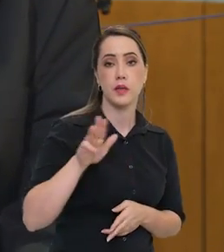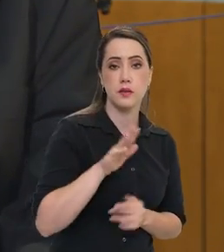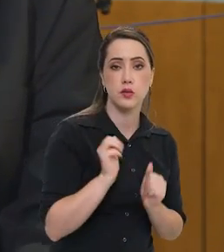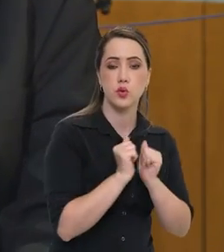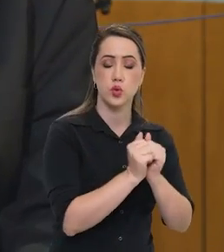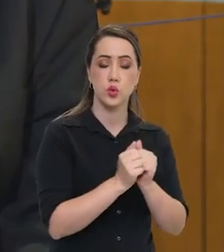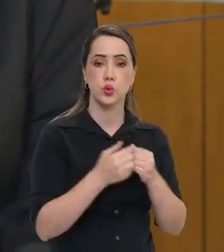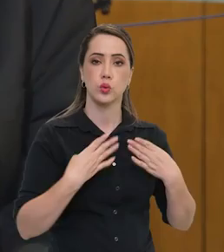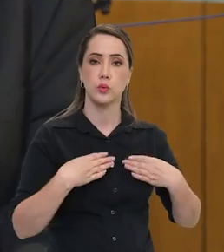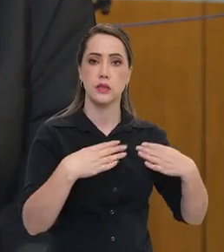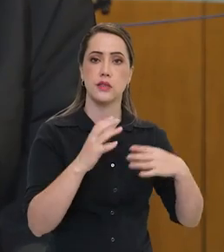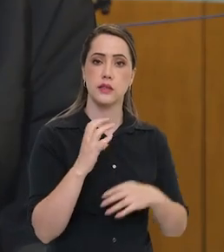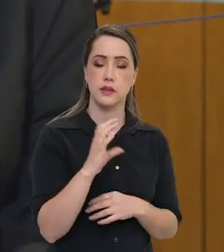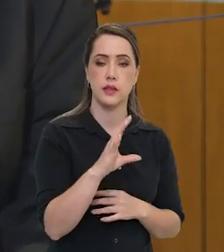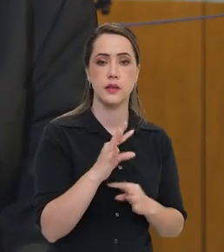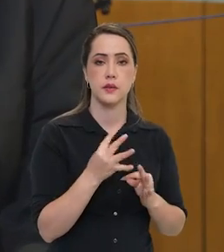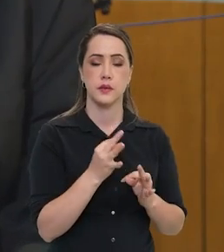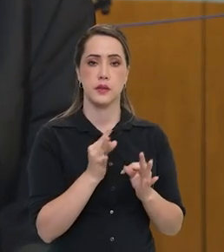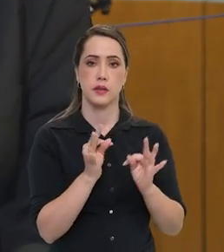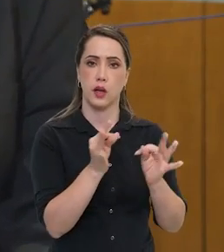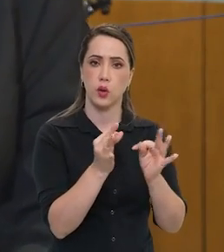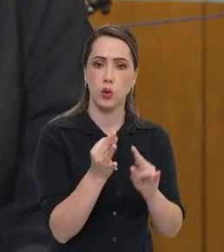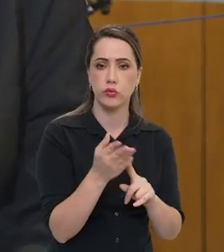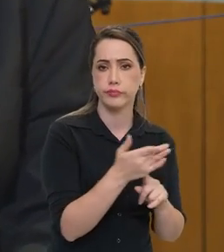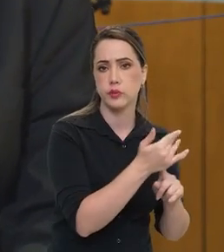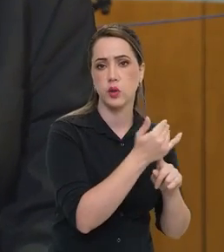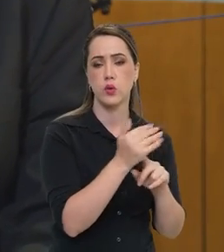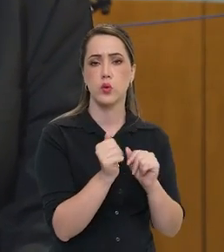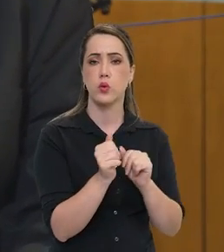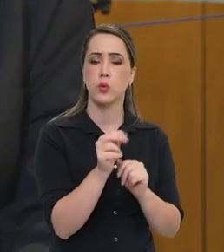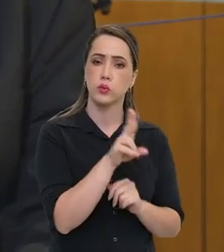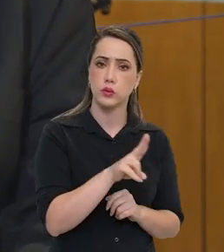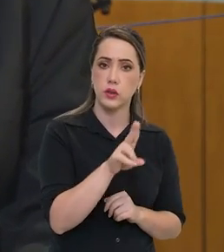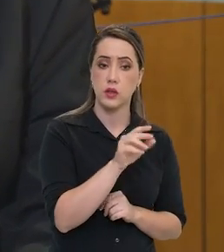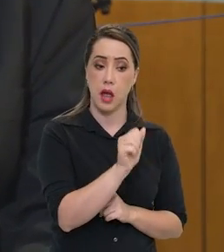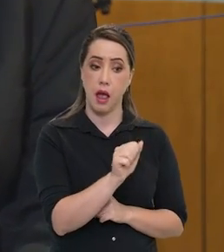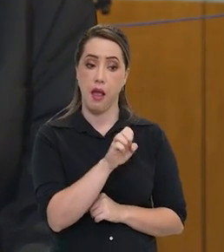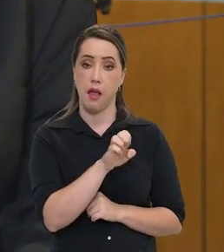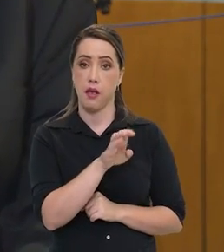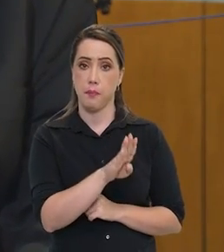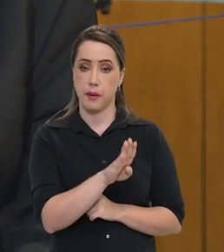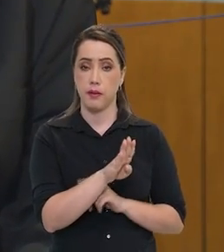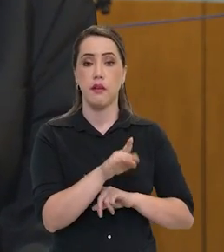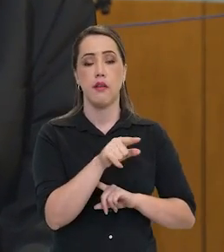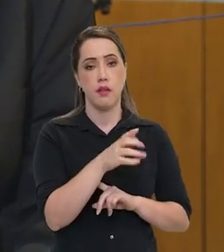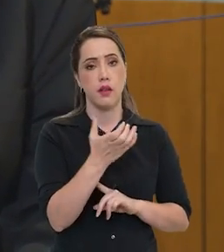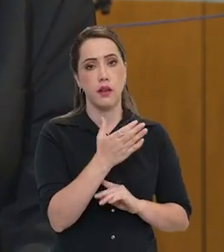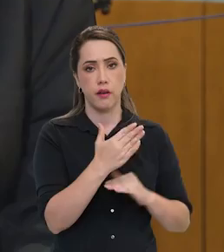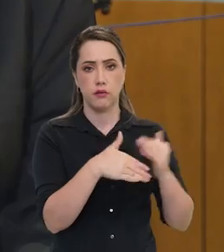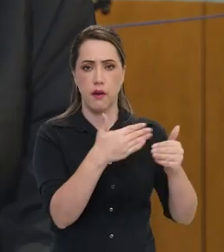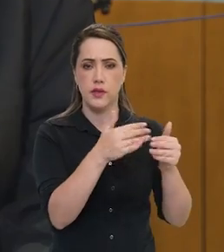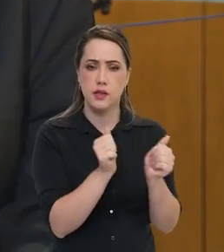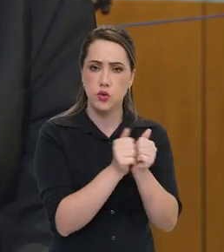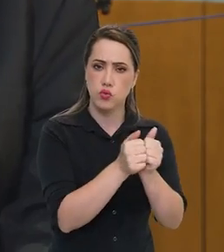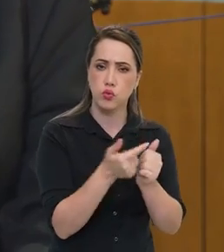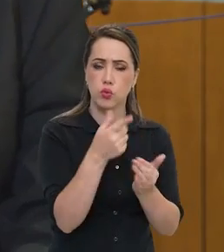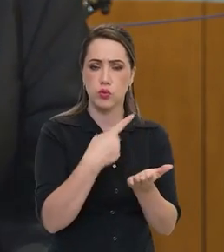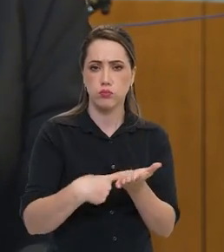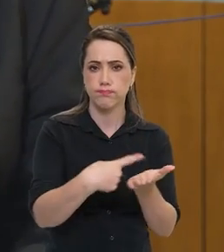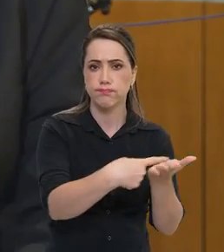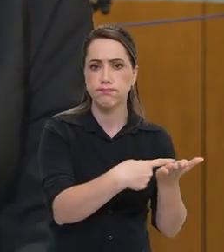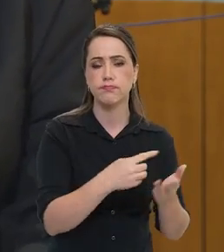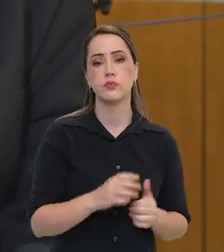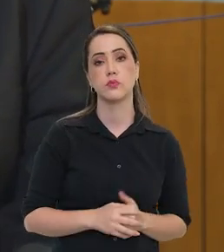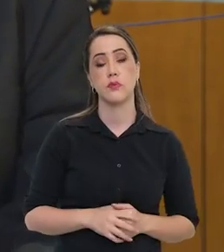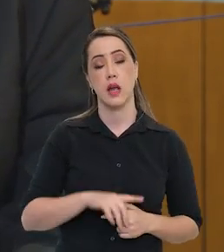e o Ministério de Ciência e Tecnologia, por meio da Agência Espacial Brasileira, pretende avançar nessas direções. A